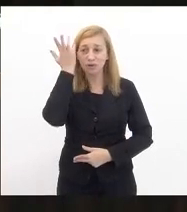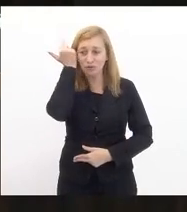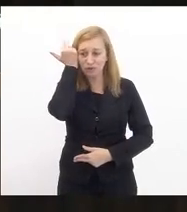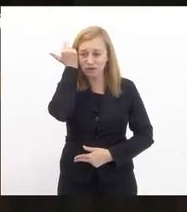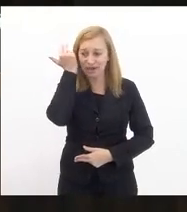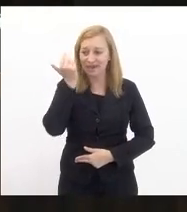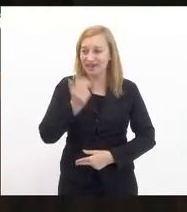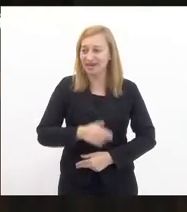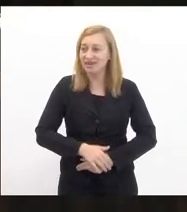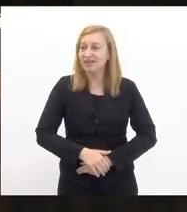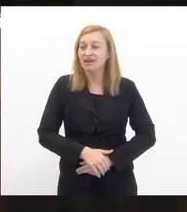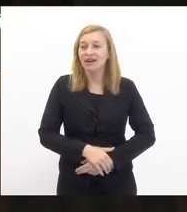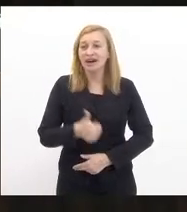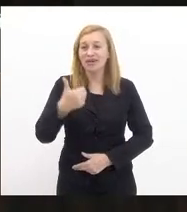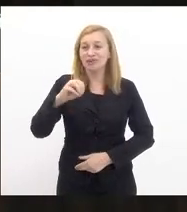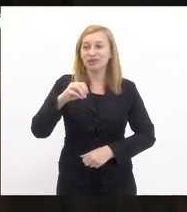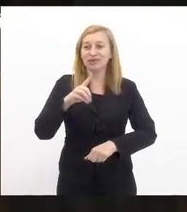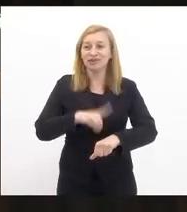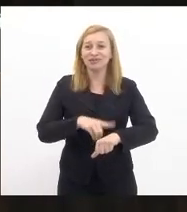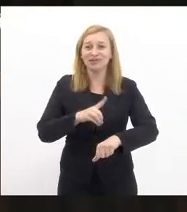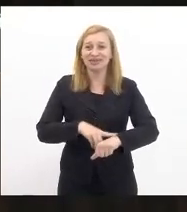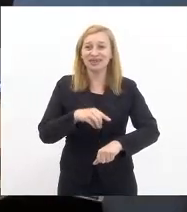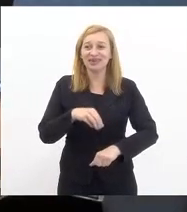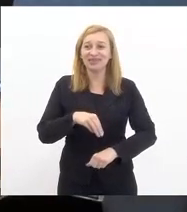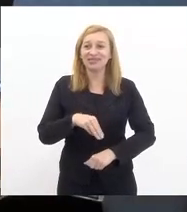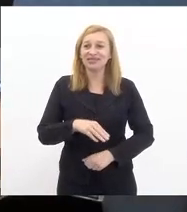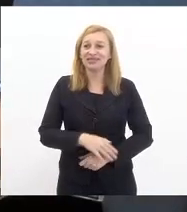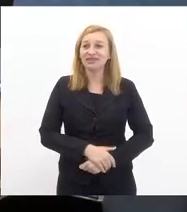excelência dispõe de 10 minutos no tempo regimental